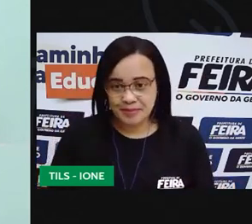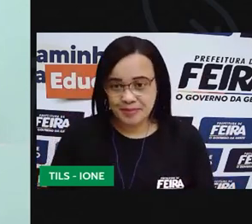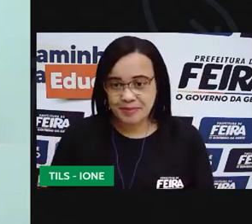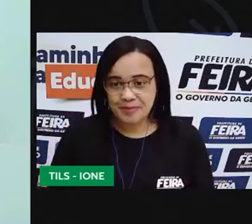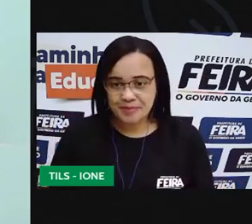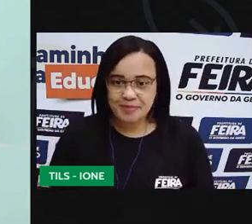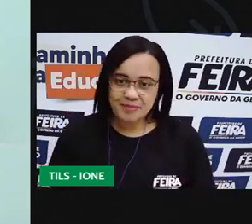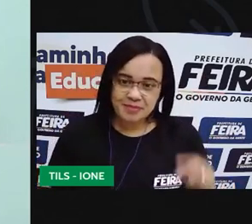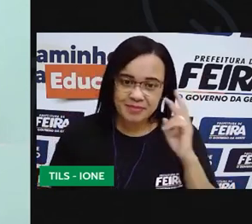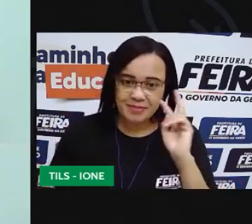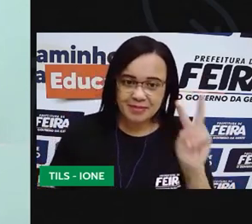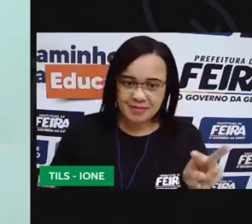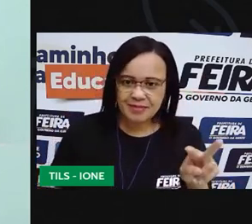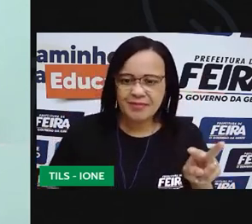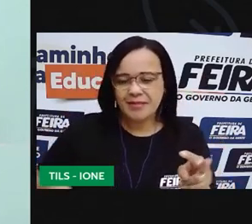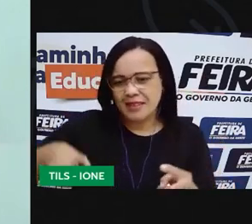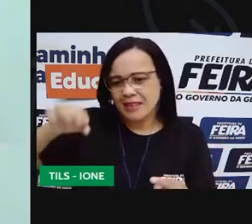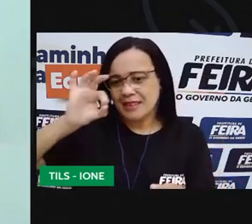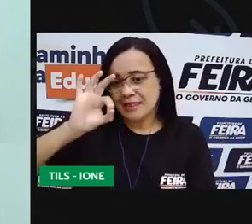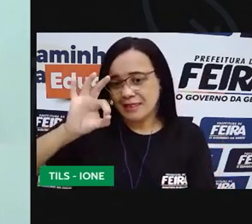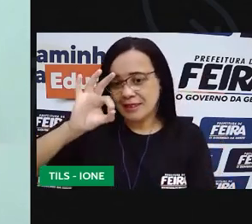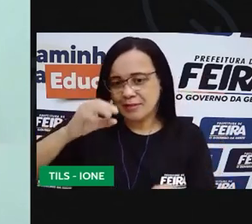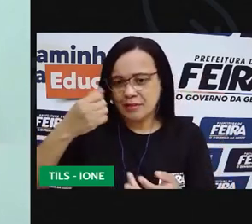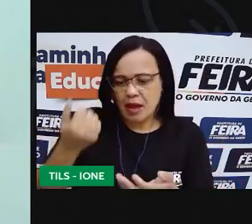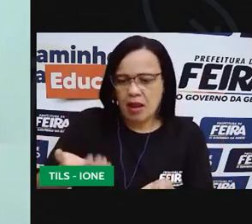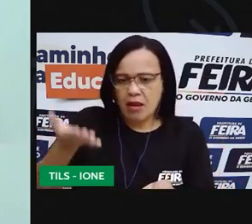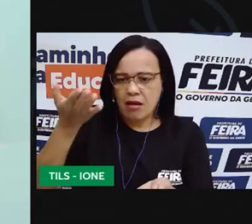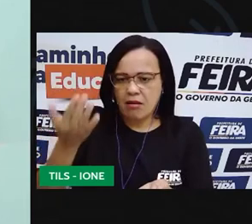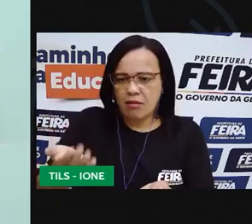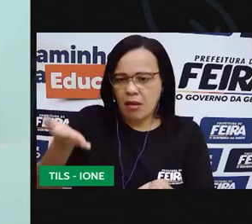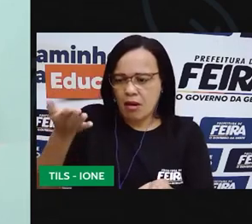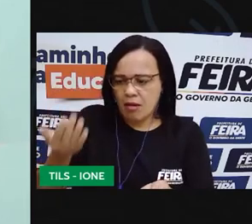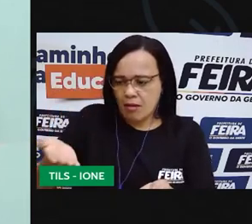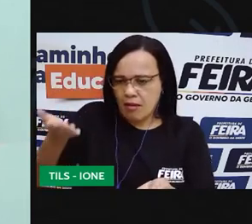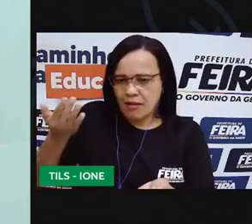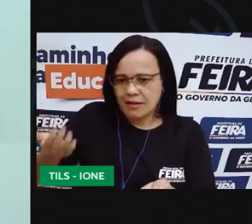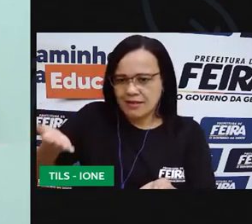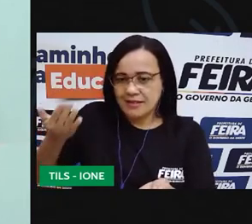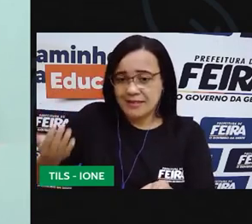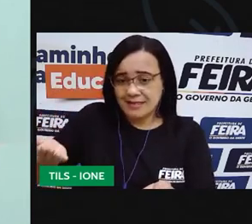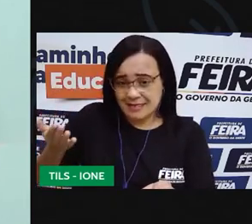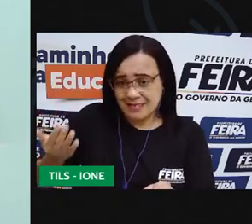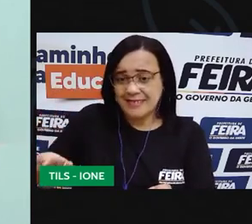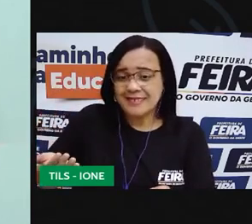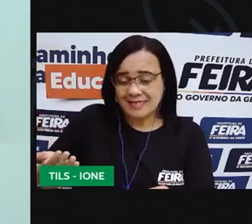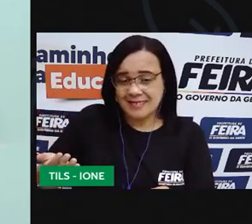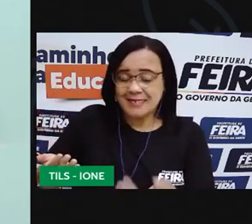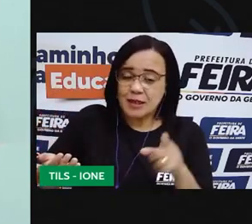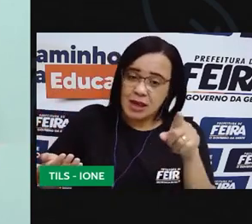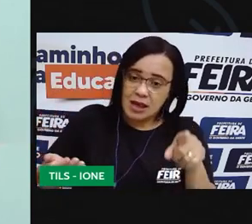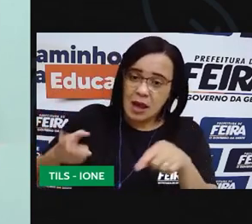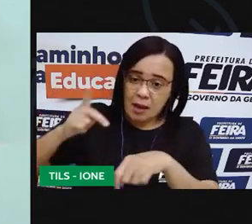vimos que a tampinha está flutuando na água, está boiando, é leve e